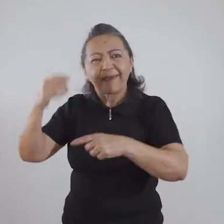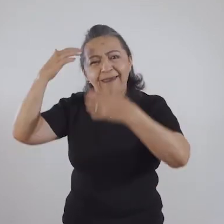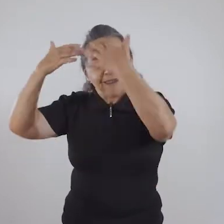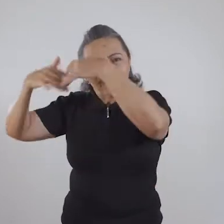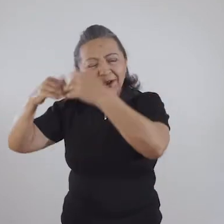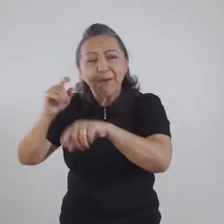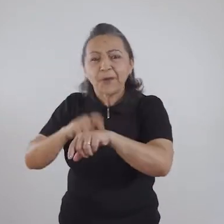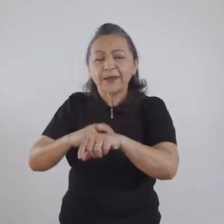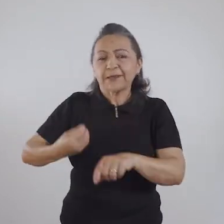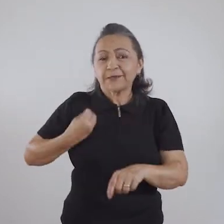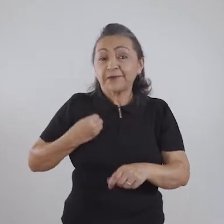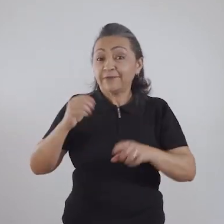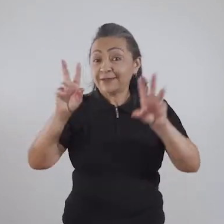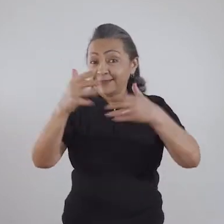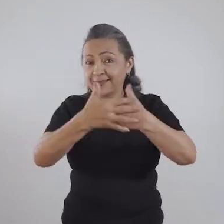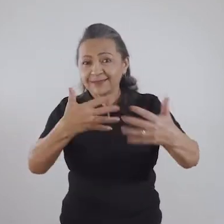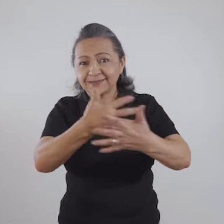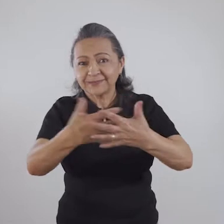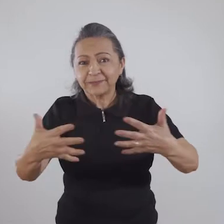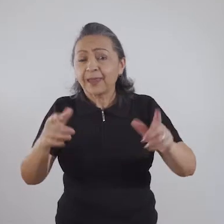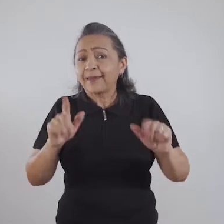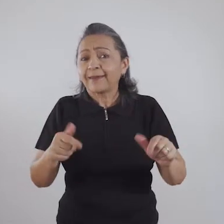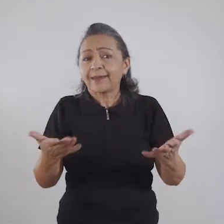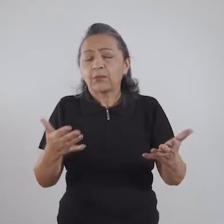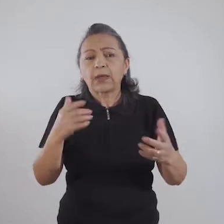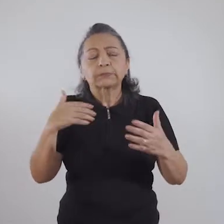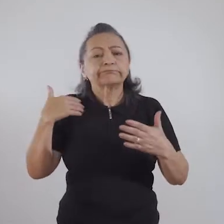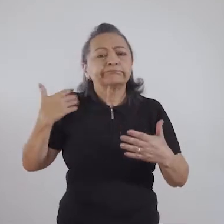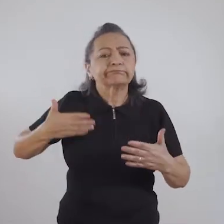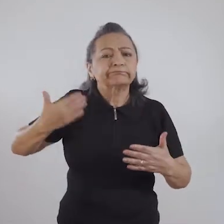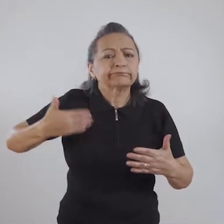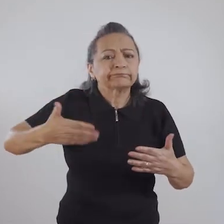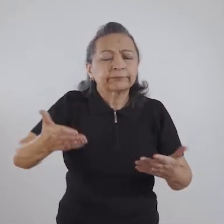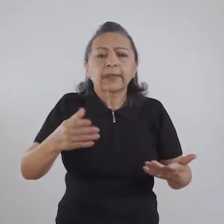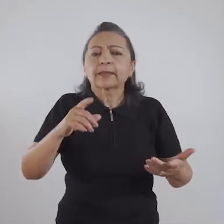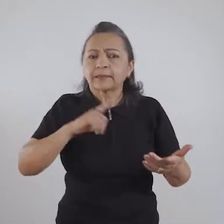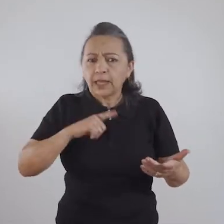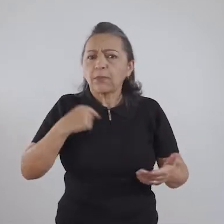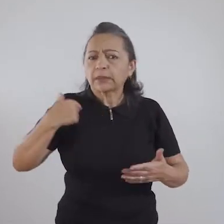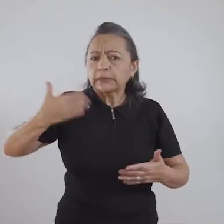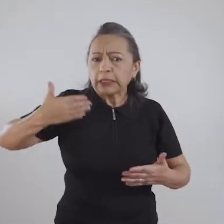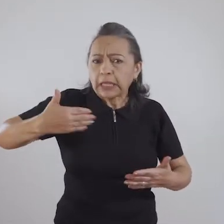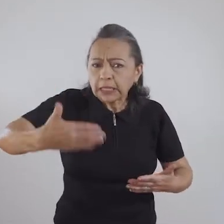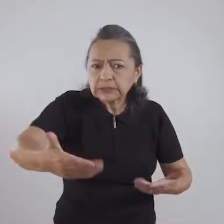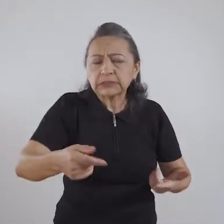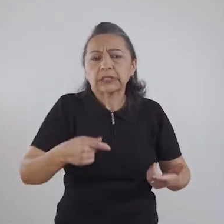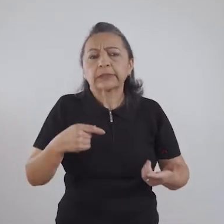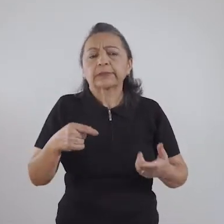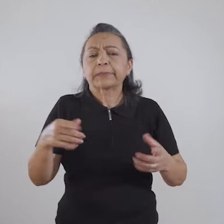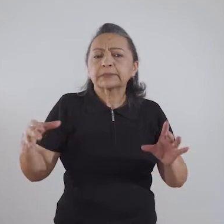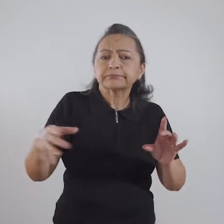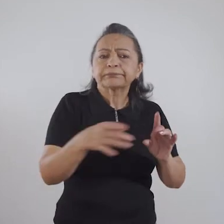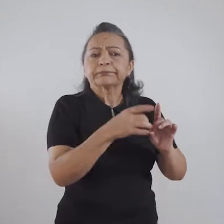que a gente vive a sexualidade, é uma tendência, ou digamos, há uma tendência a associarmos a